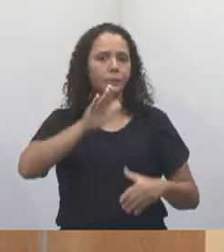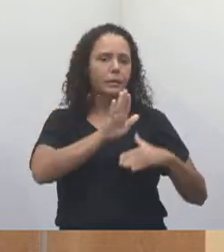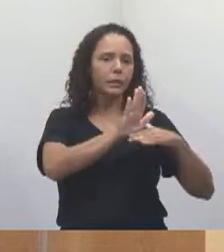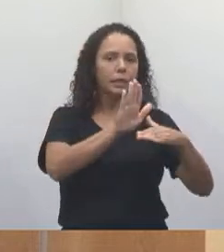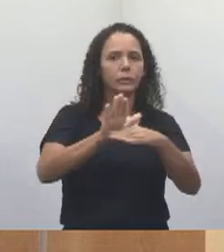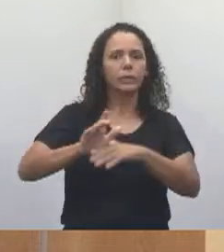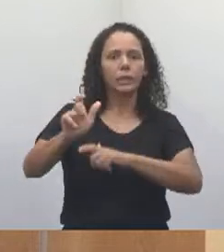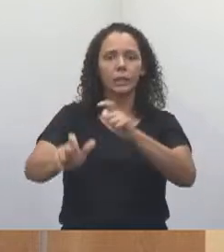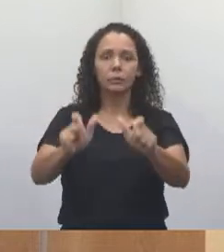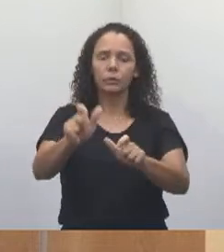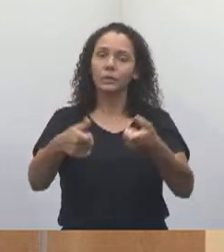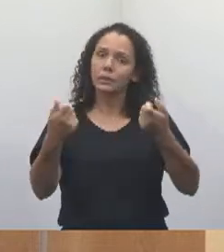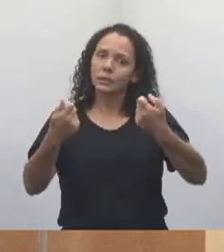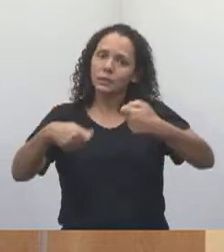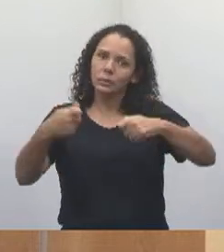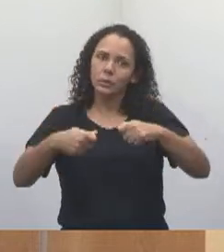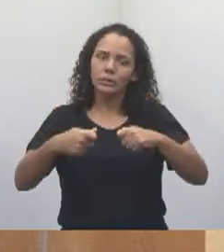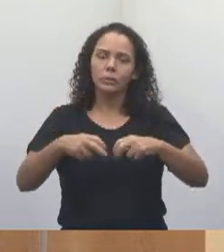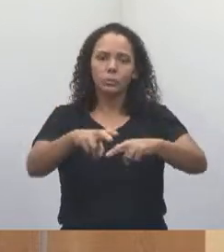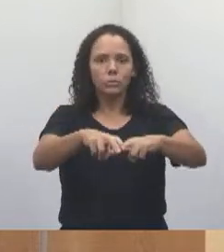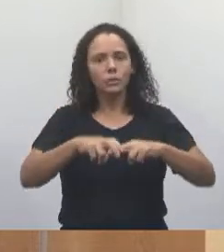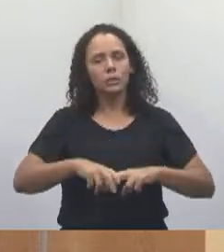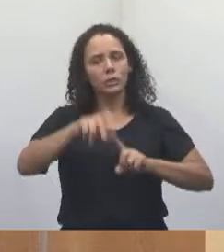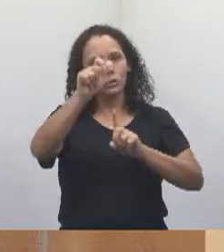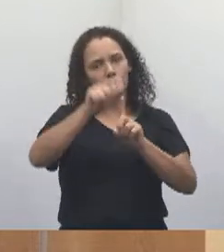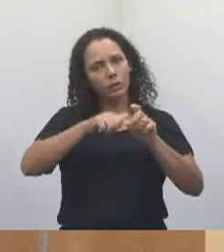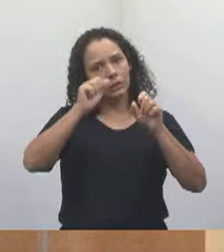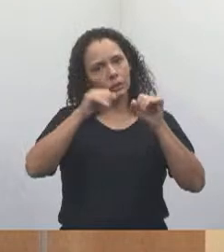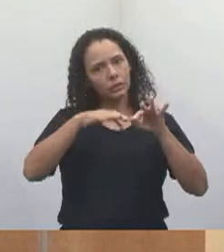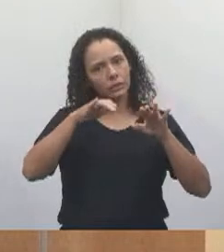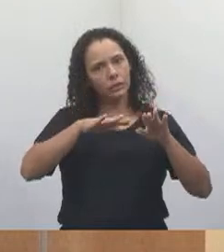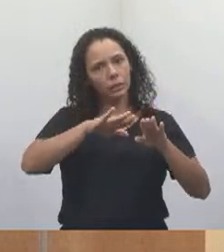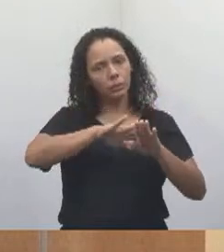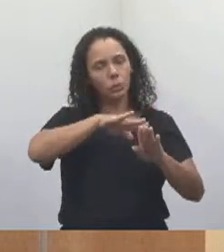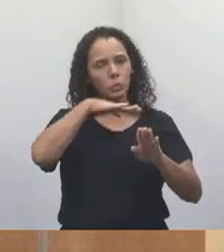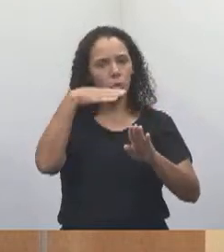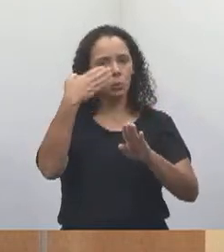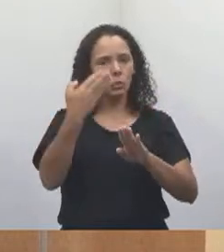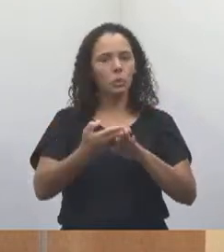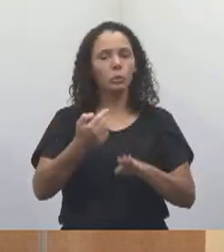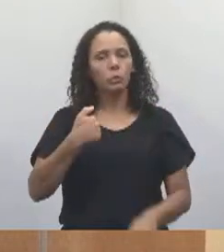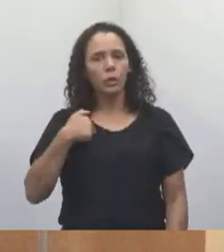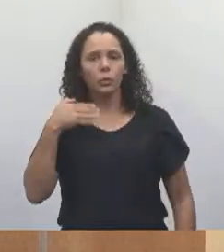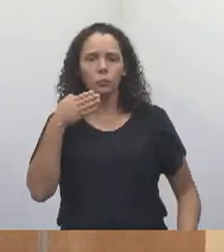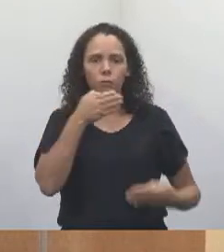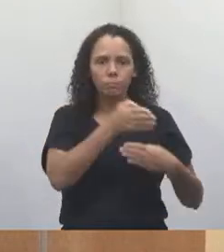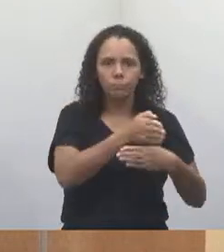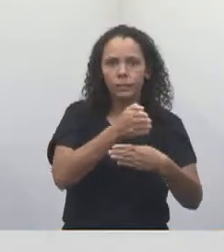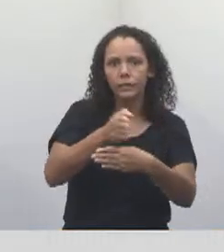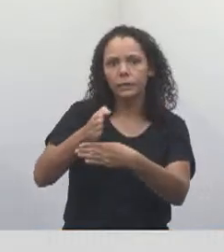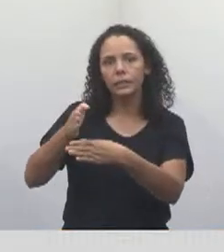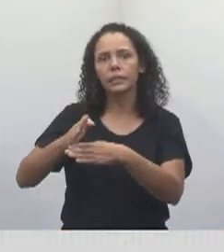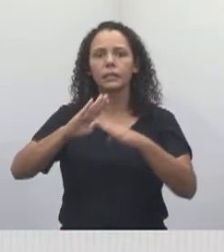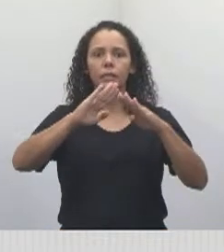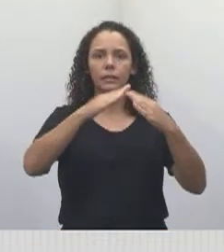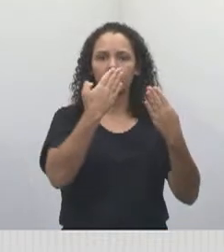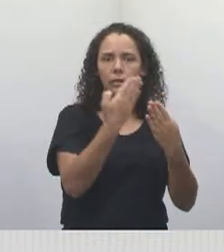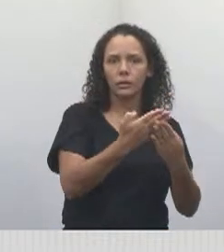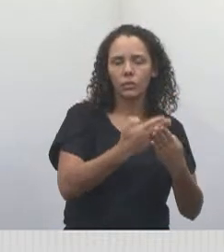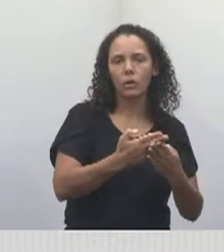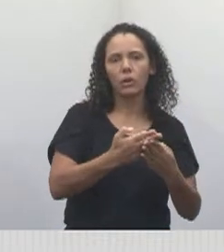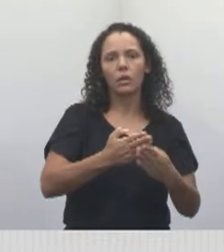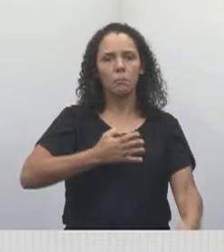Por isso, durante todo o mês de setembro, eu estive visitando as escolas, com palestras, com